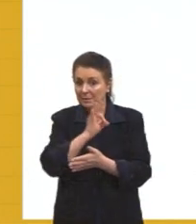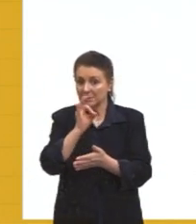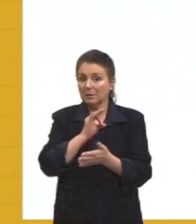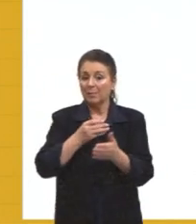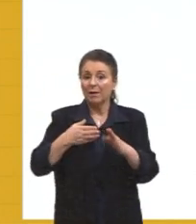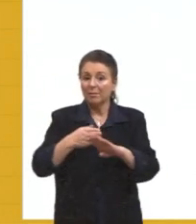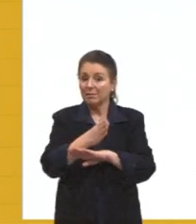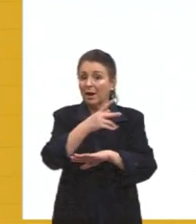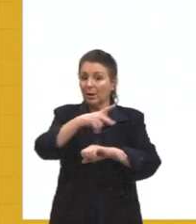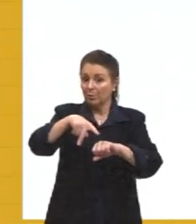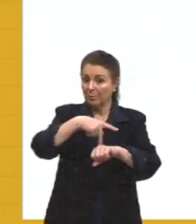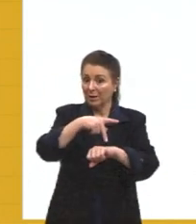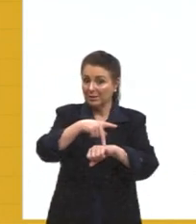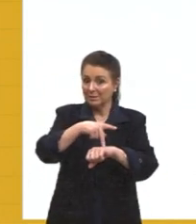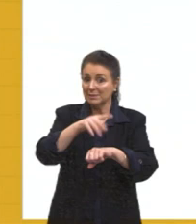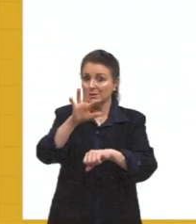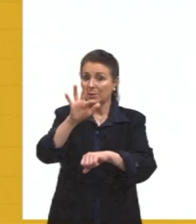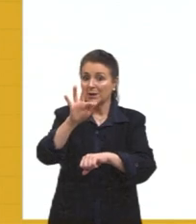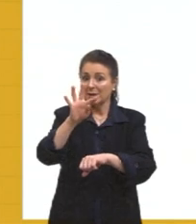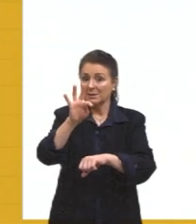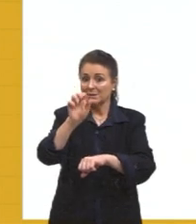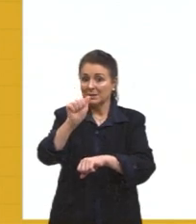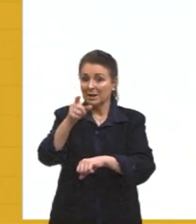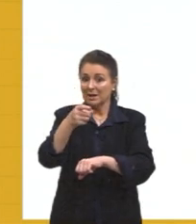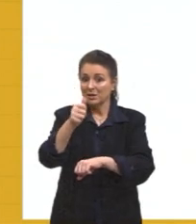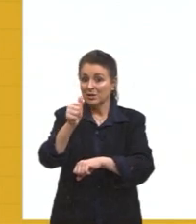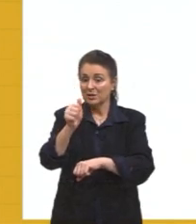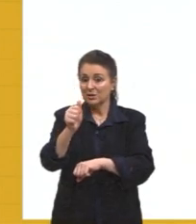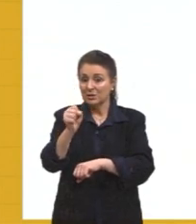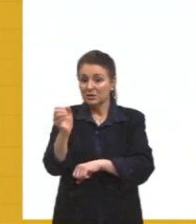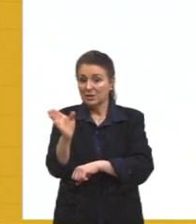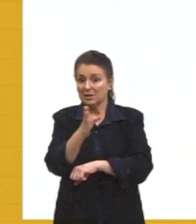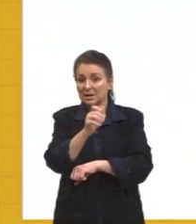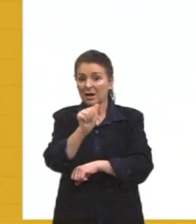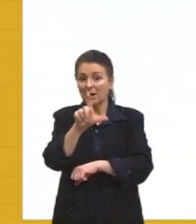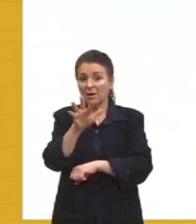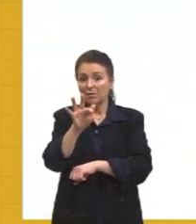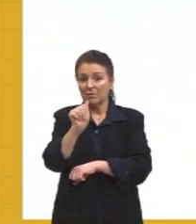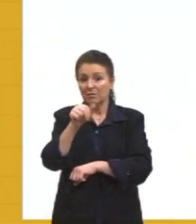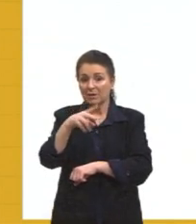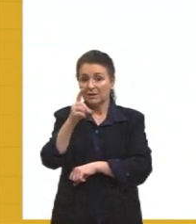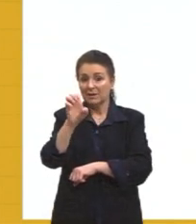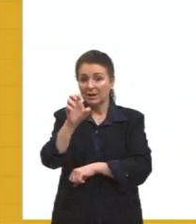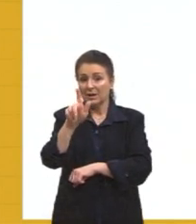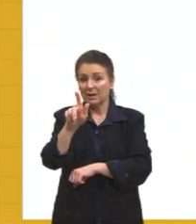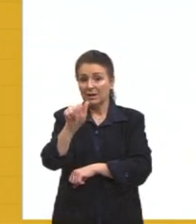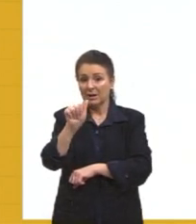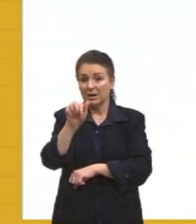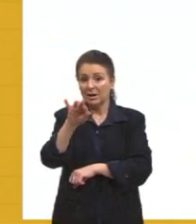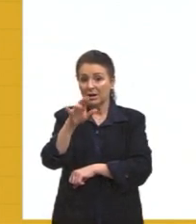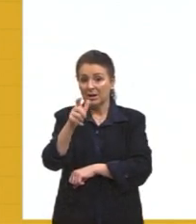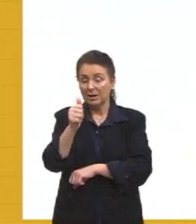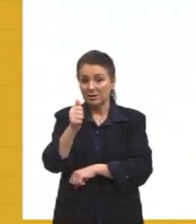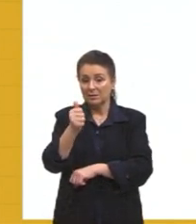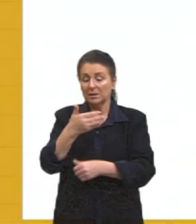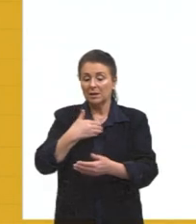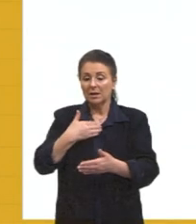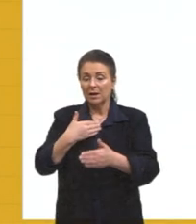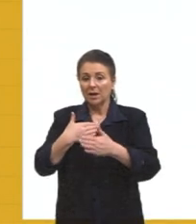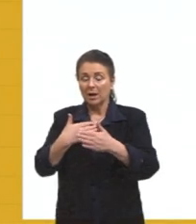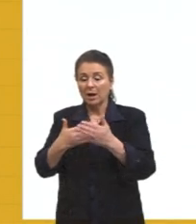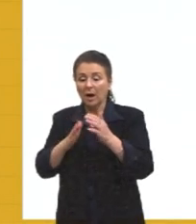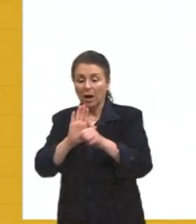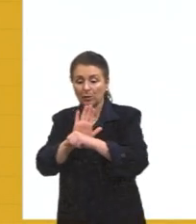parceiro, e assim vai chegar até a União Europeia, por exemplo, que é o grau máximo, né, de cooperação aí do bloco econômico, que